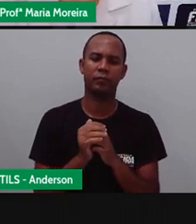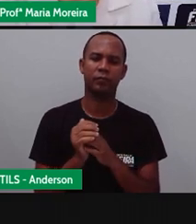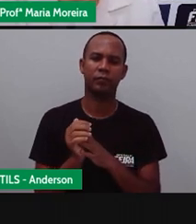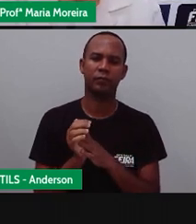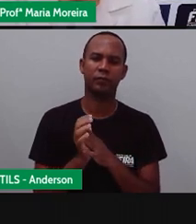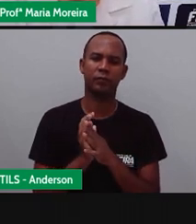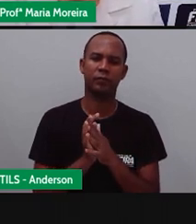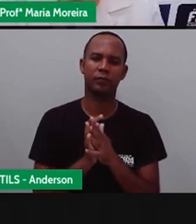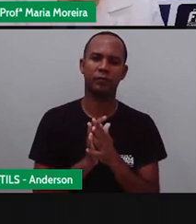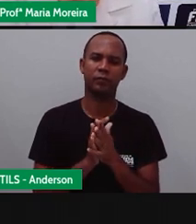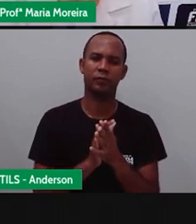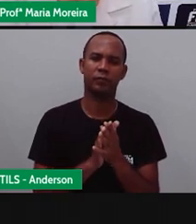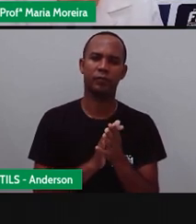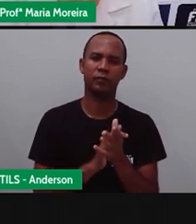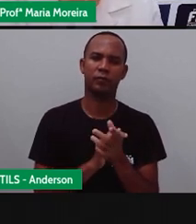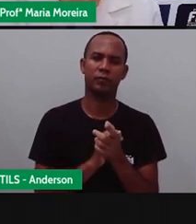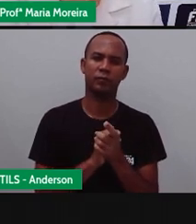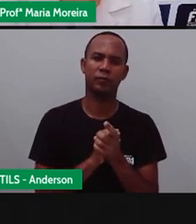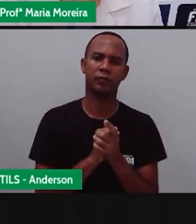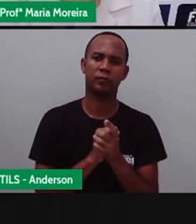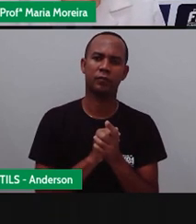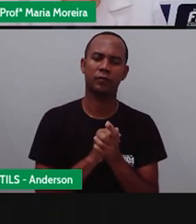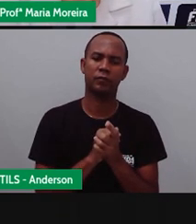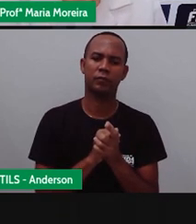você consegue levar mais passageiros.